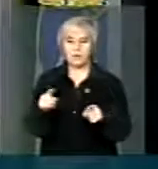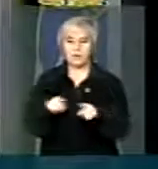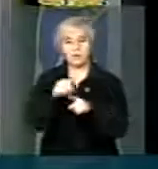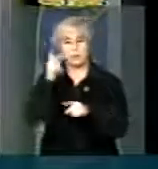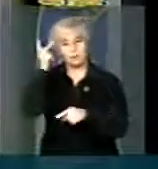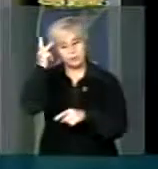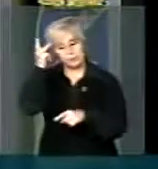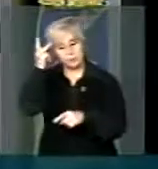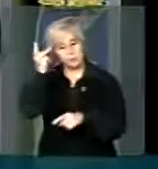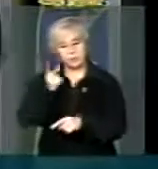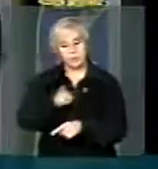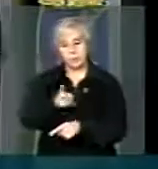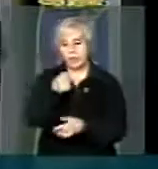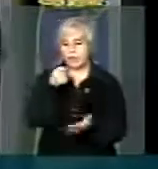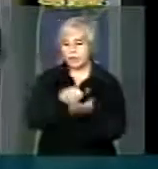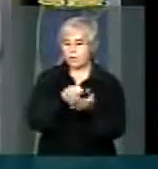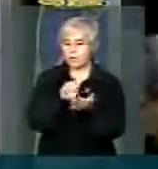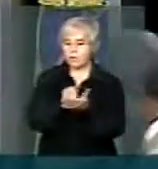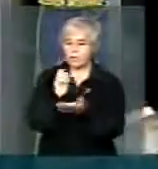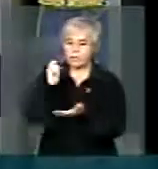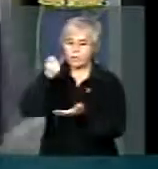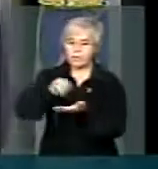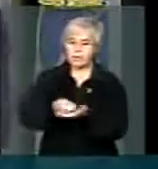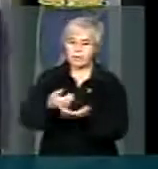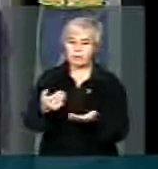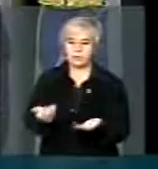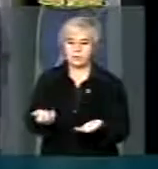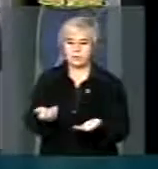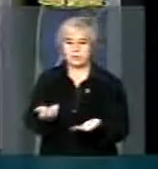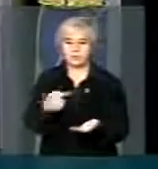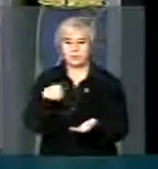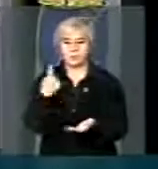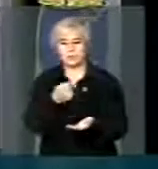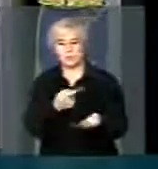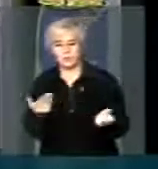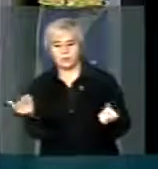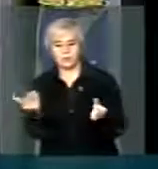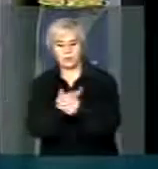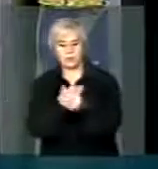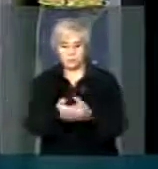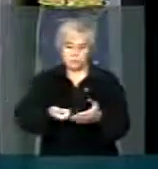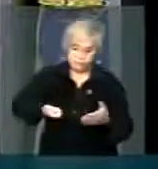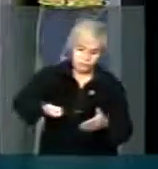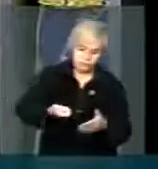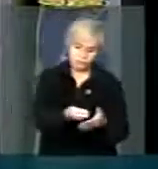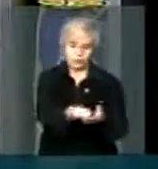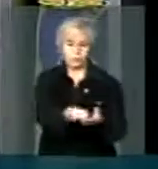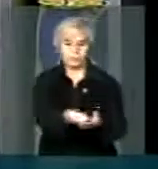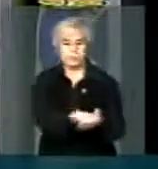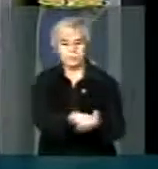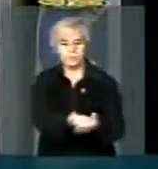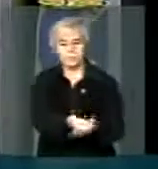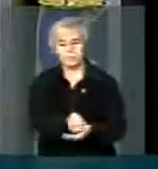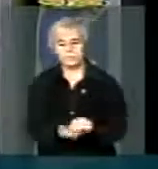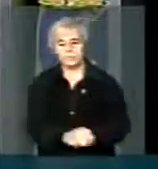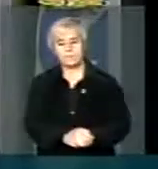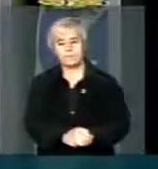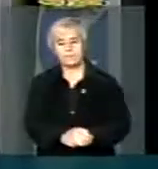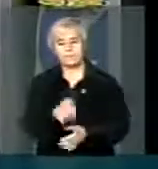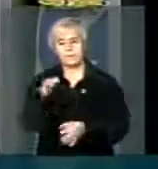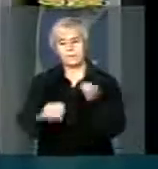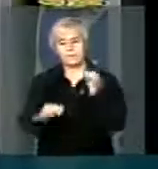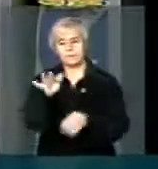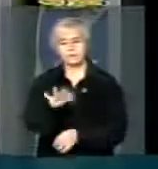Paulo continua cobrando. Nós estamos, portanto, acionando a